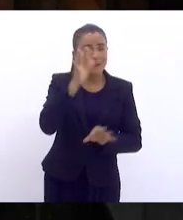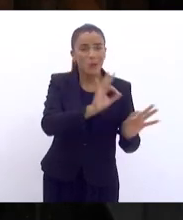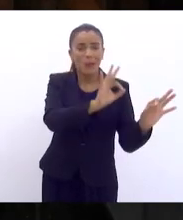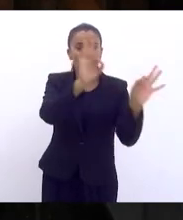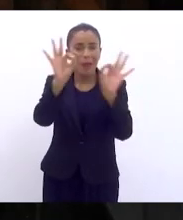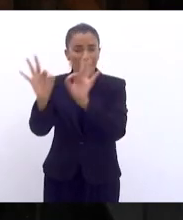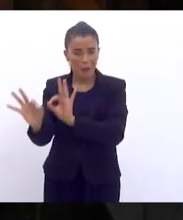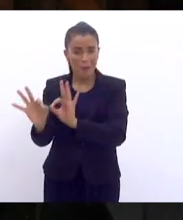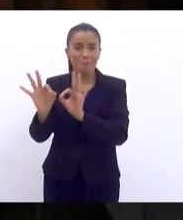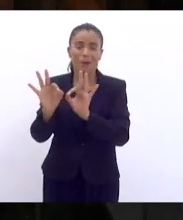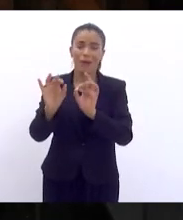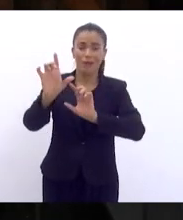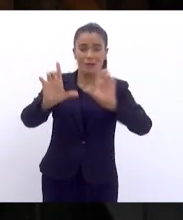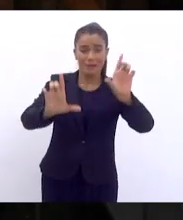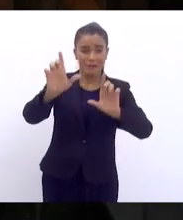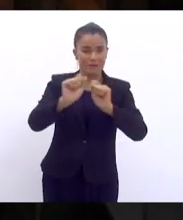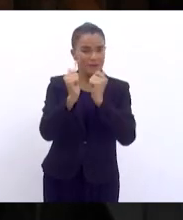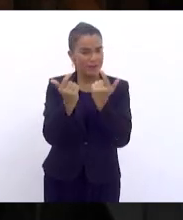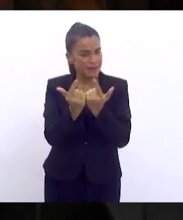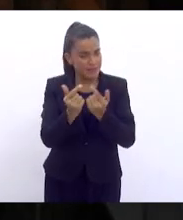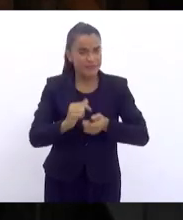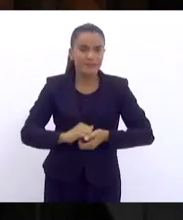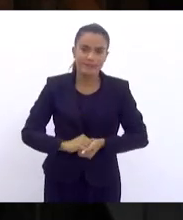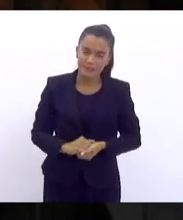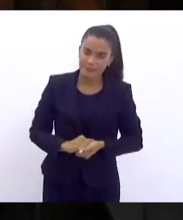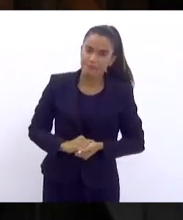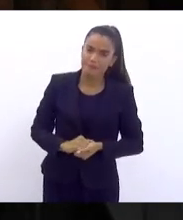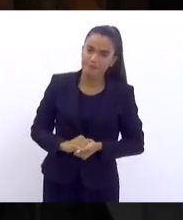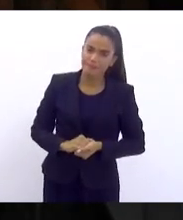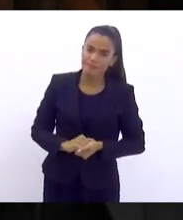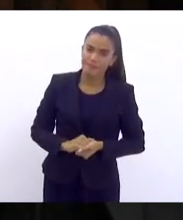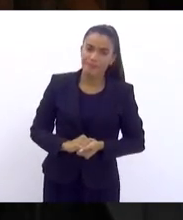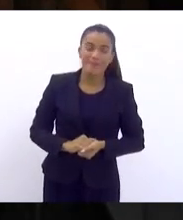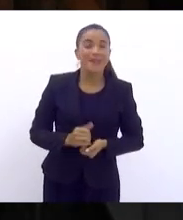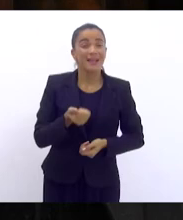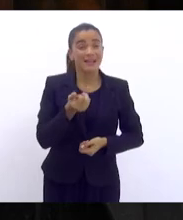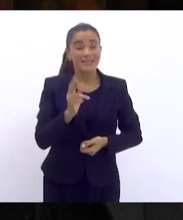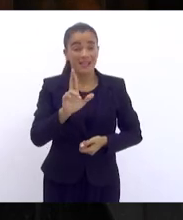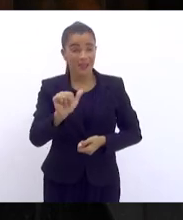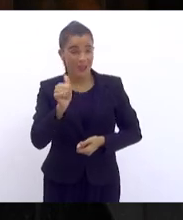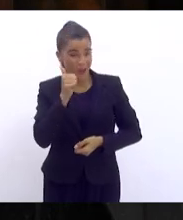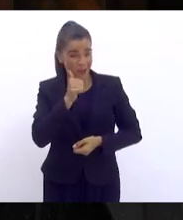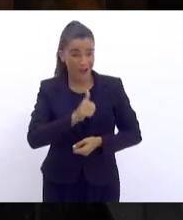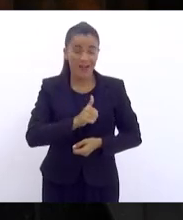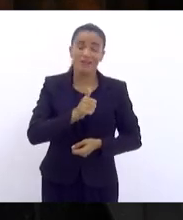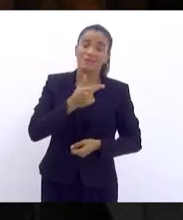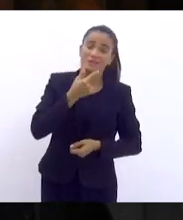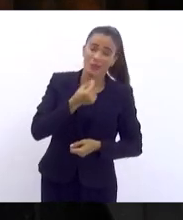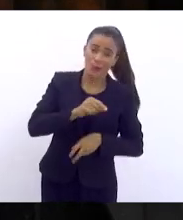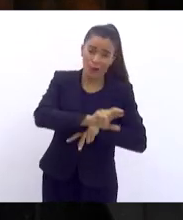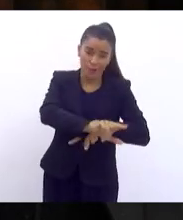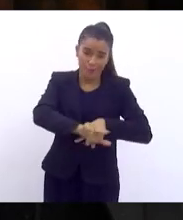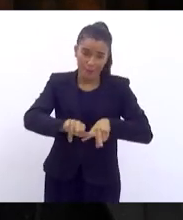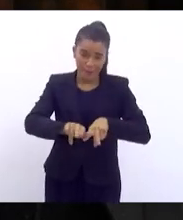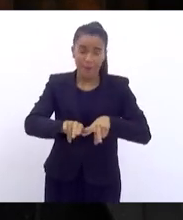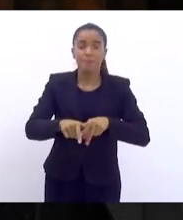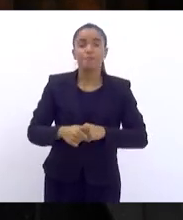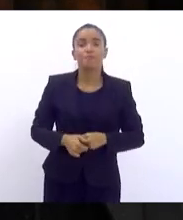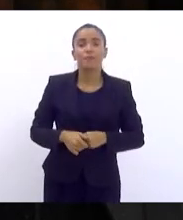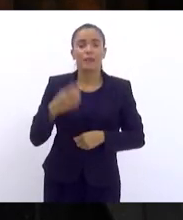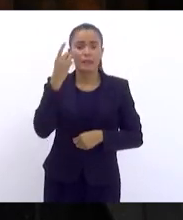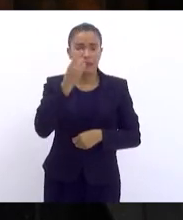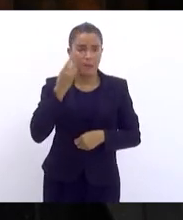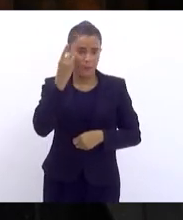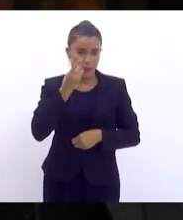da TV Alerja, as senhoras e senhores deputados que nos assistem de